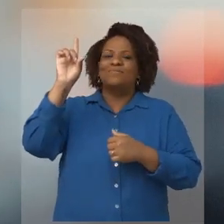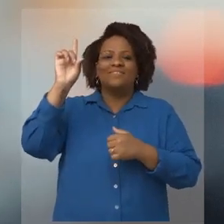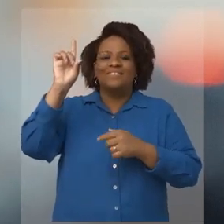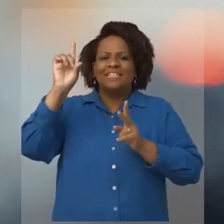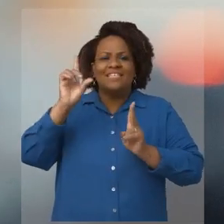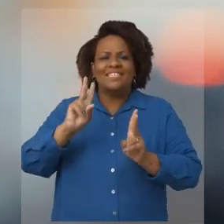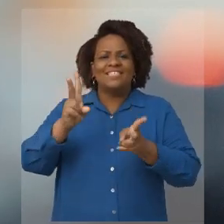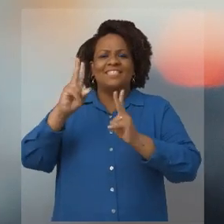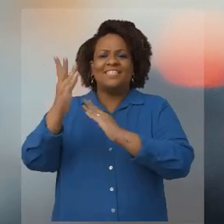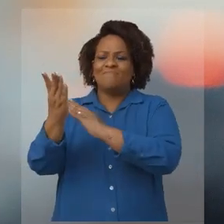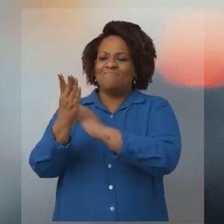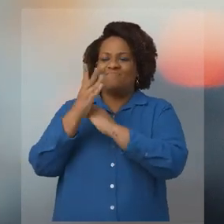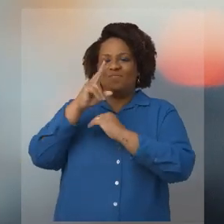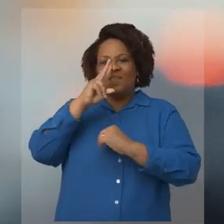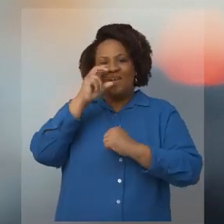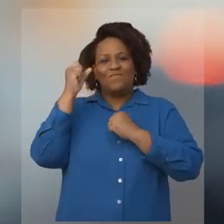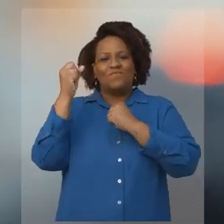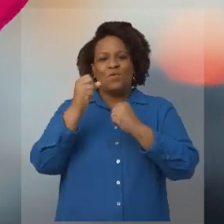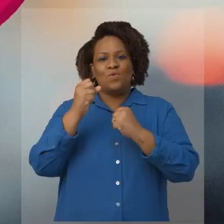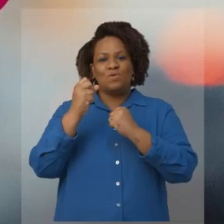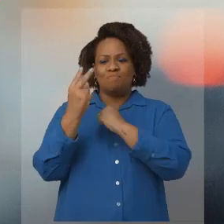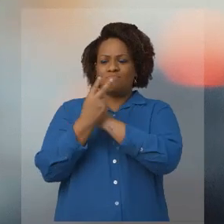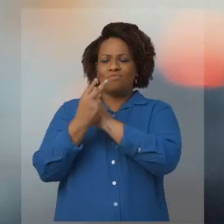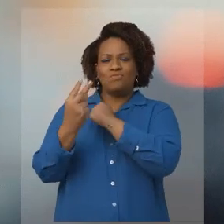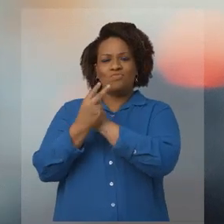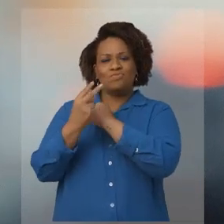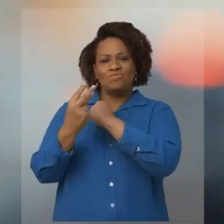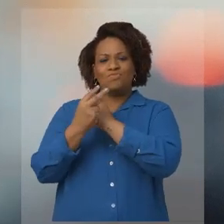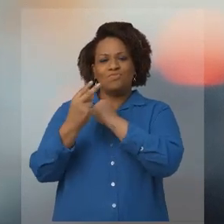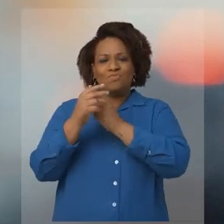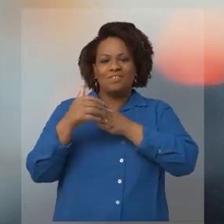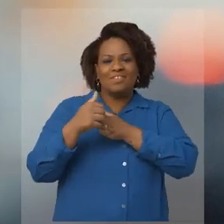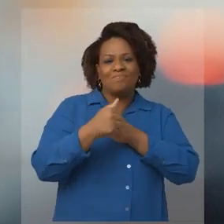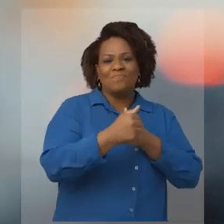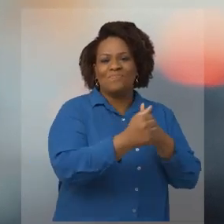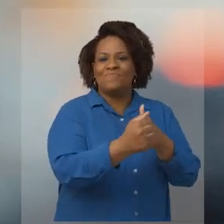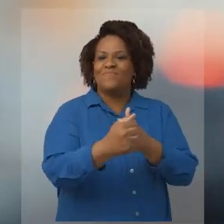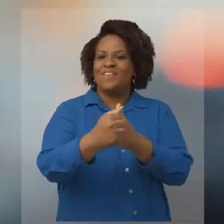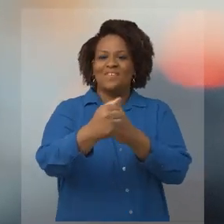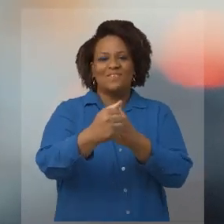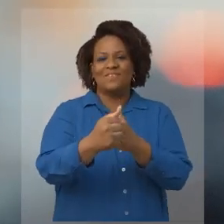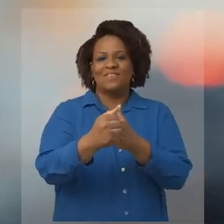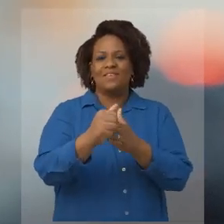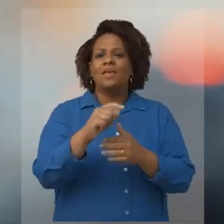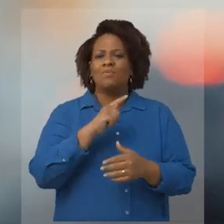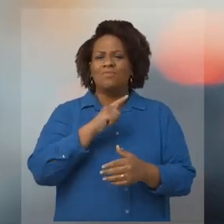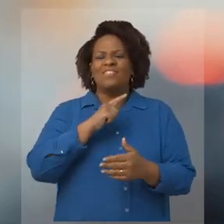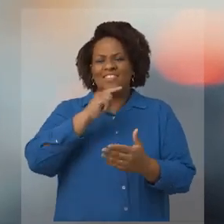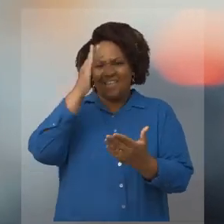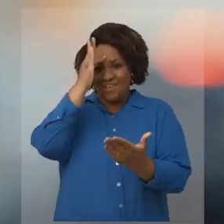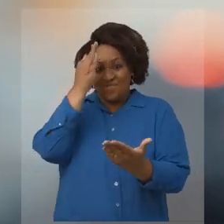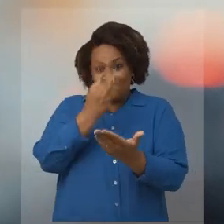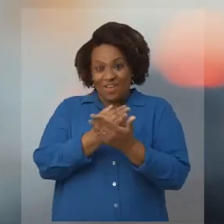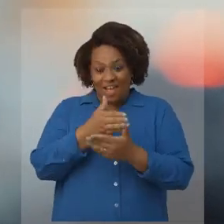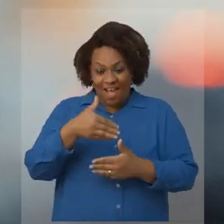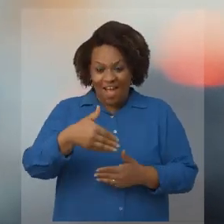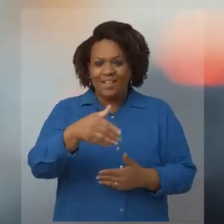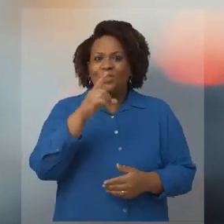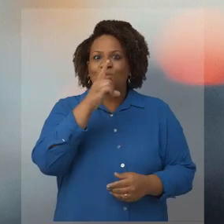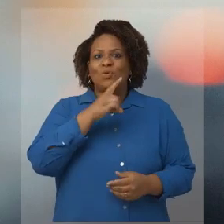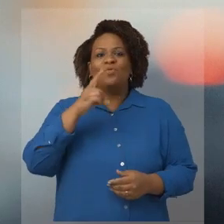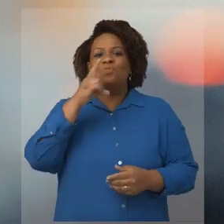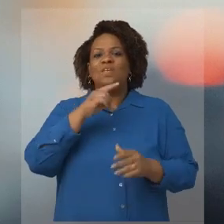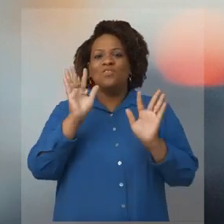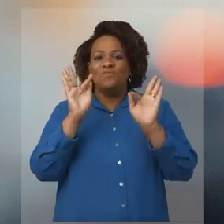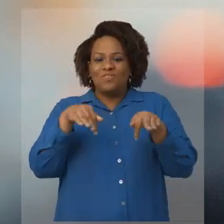foi a minha força, o meu escudo e o meu guia. Tenho muita fé que nesse domingo, o